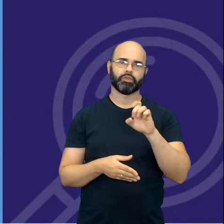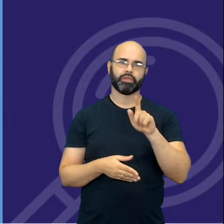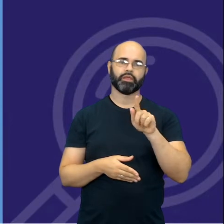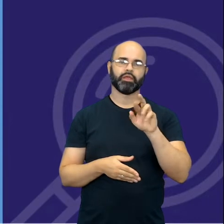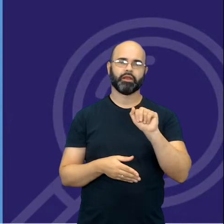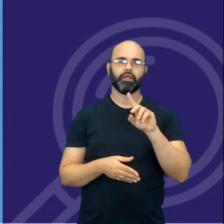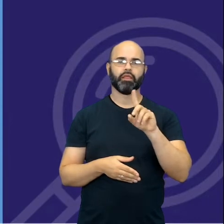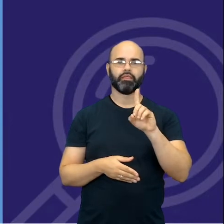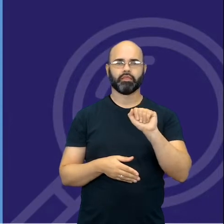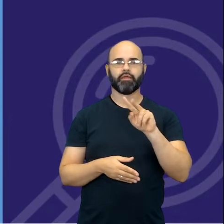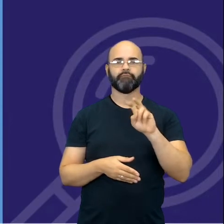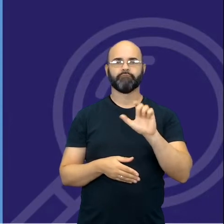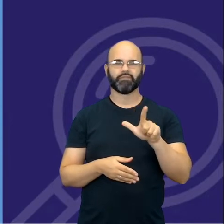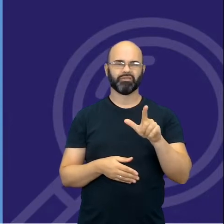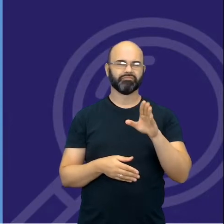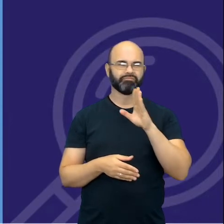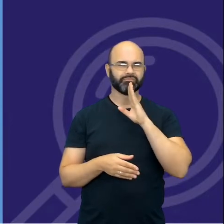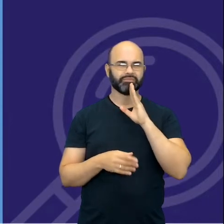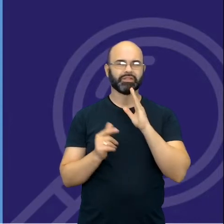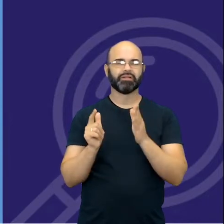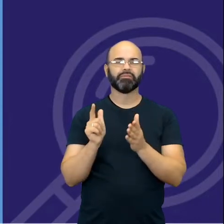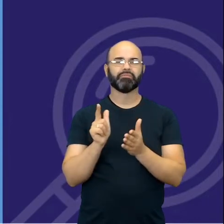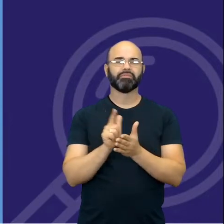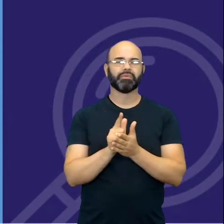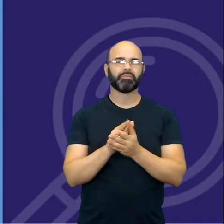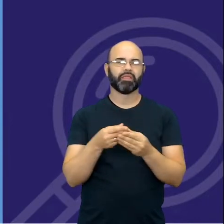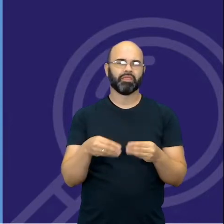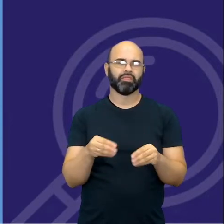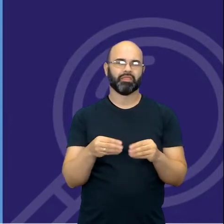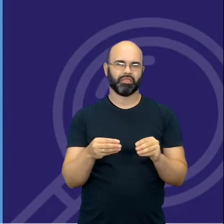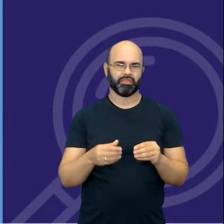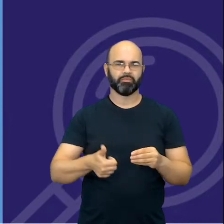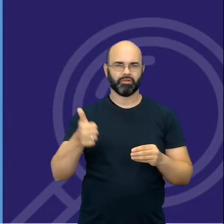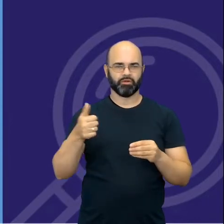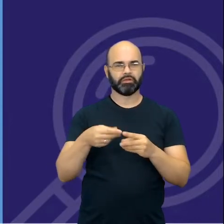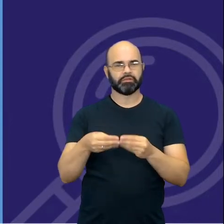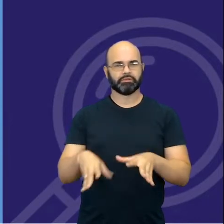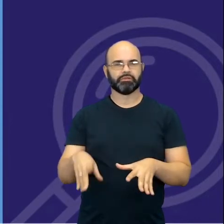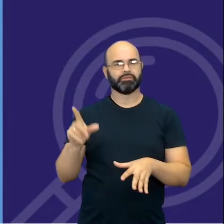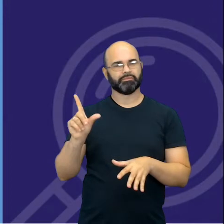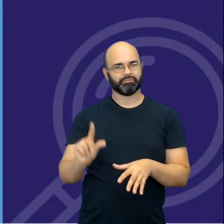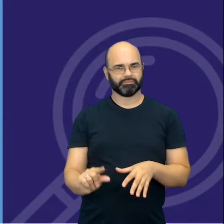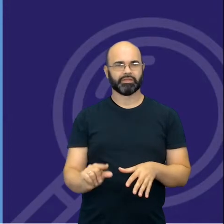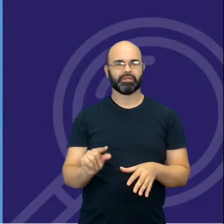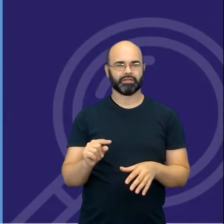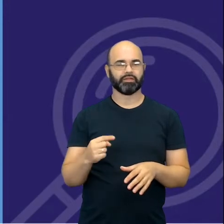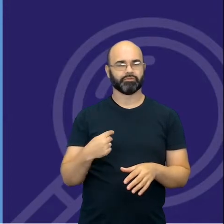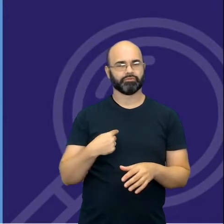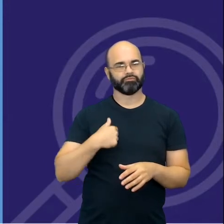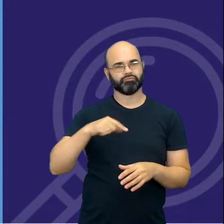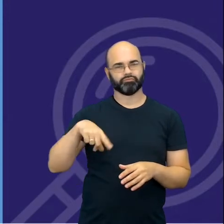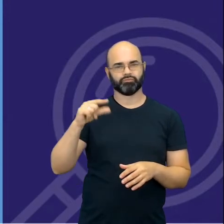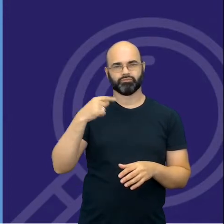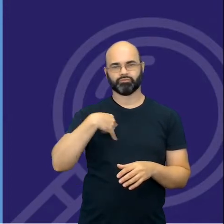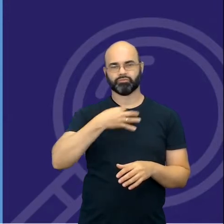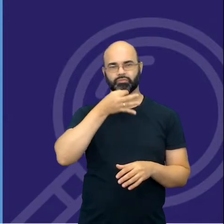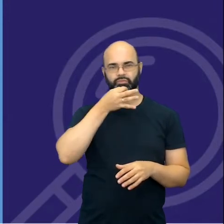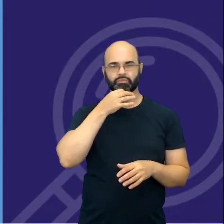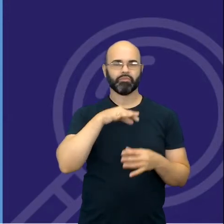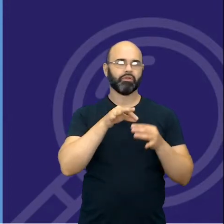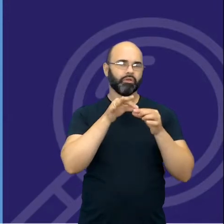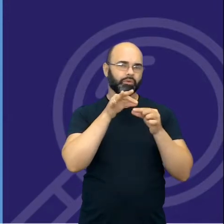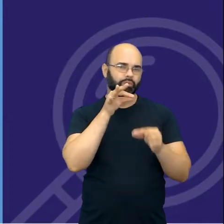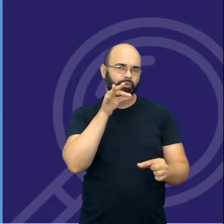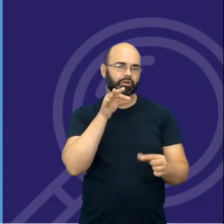Tá? Já me sinto um pouco menos, assim, mal por essa situação, né? Compro canudo biodegradável